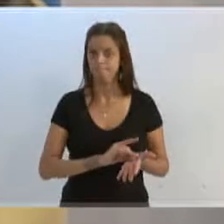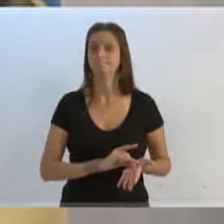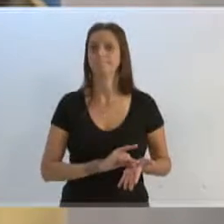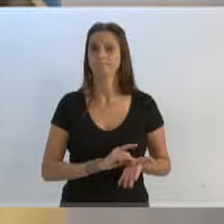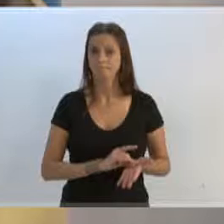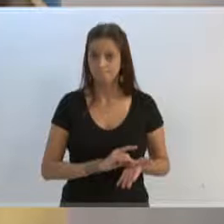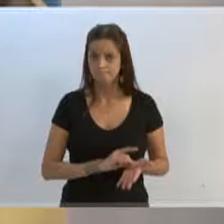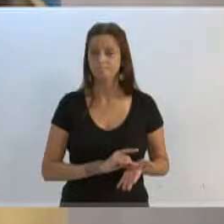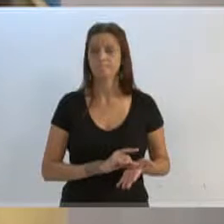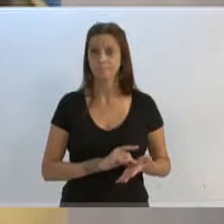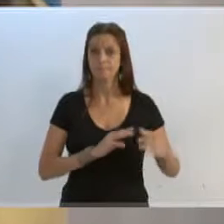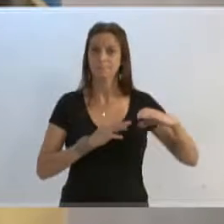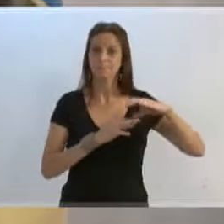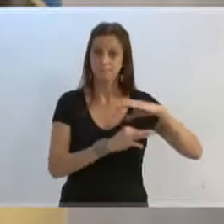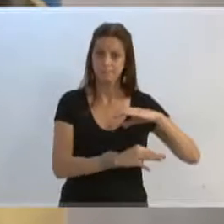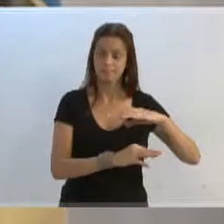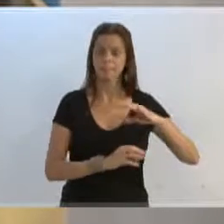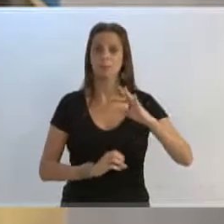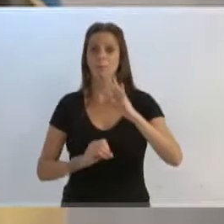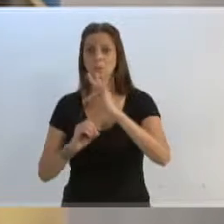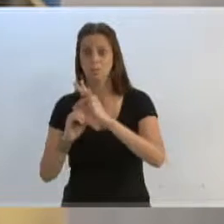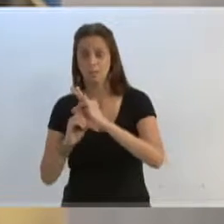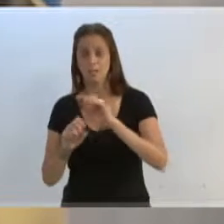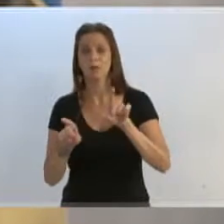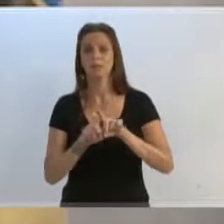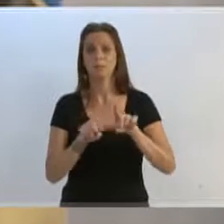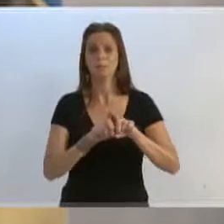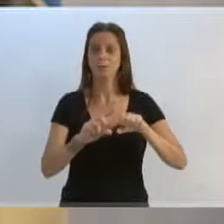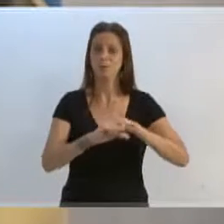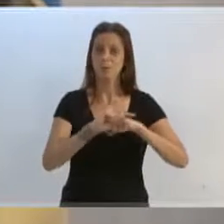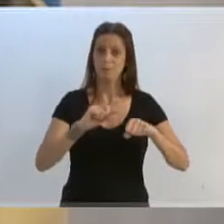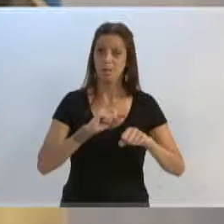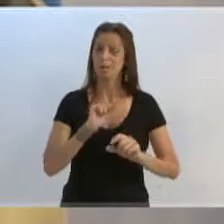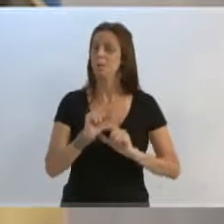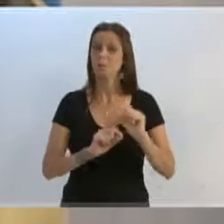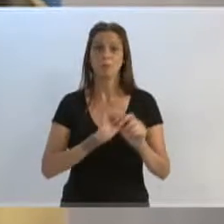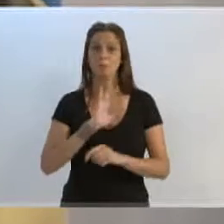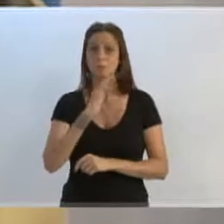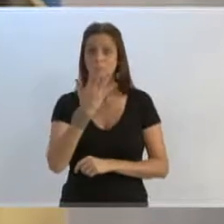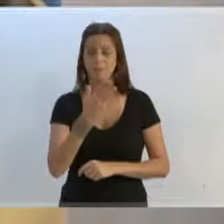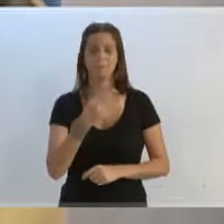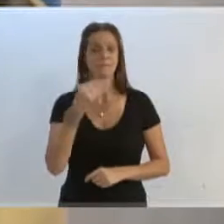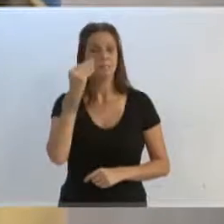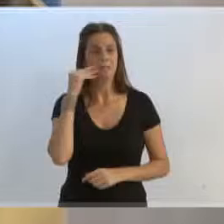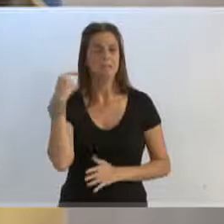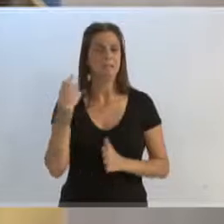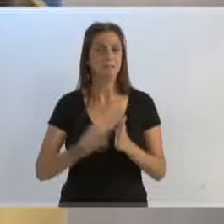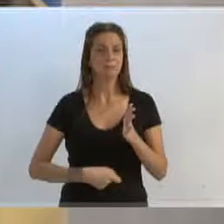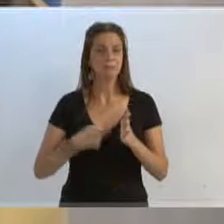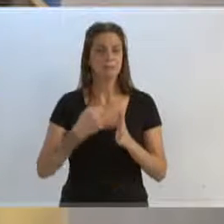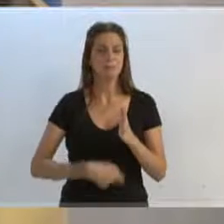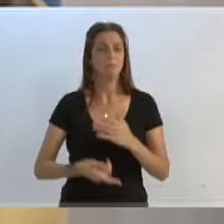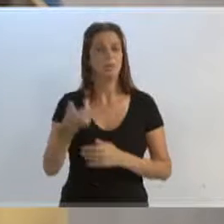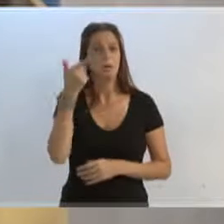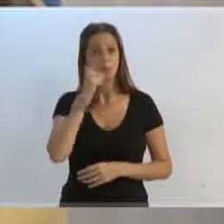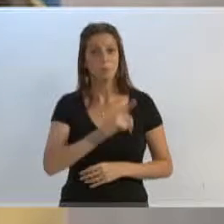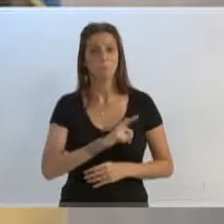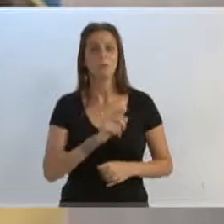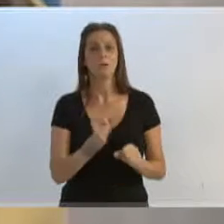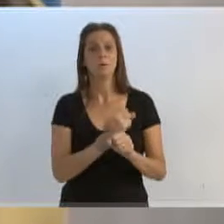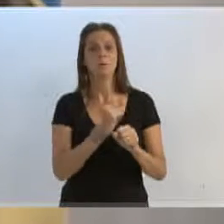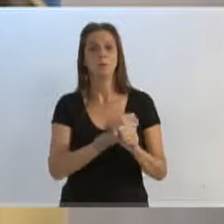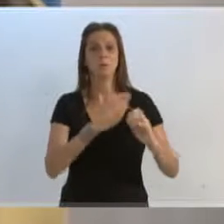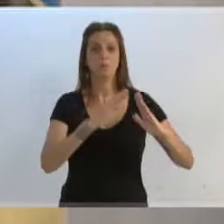Fortaleza, Fortaleza Alta e o Tribes, estamos trabalhando para trazer, com a possibilidade de trazer um ESF para lá,